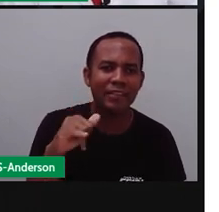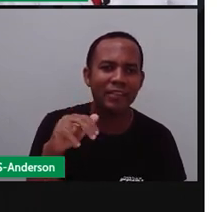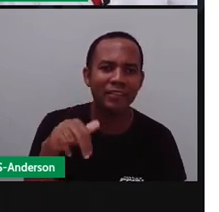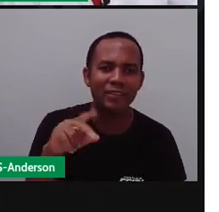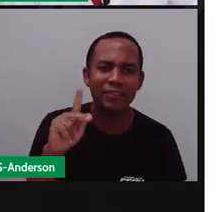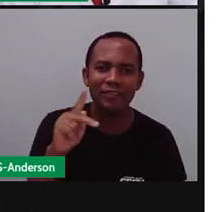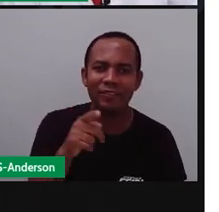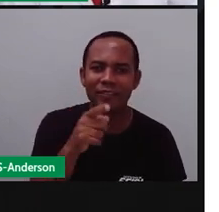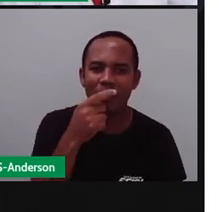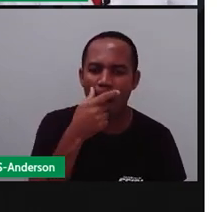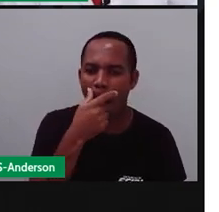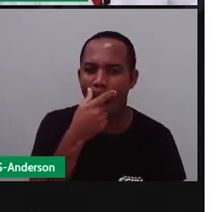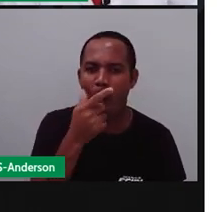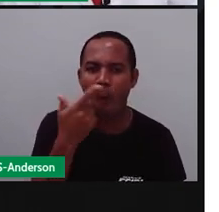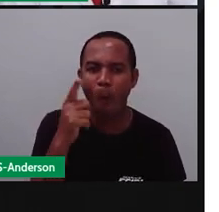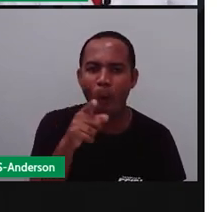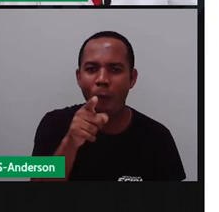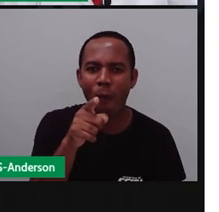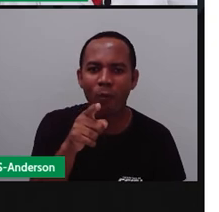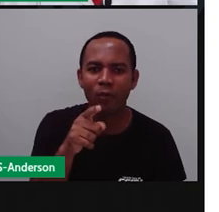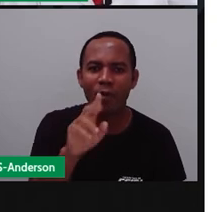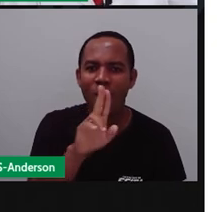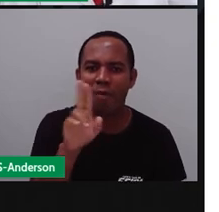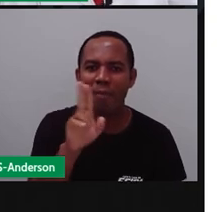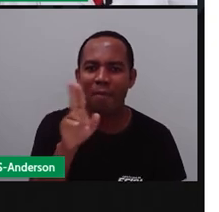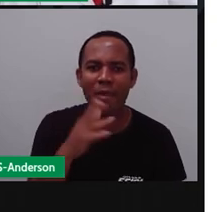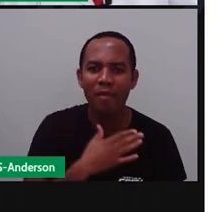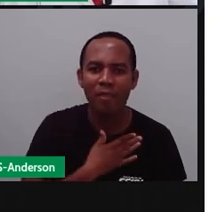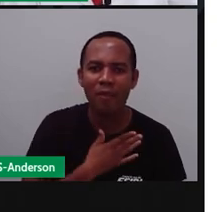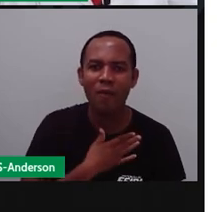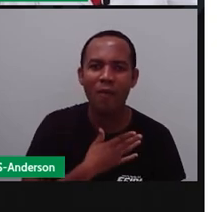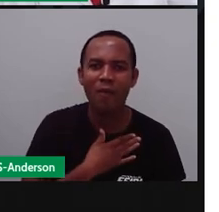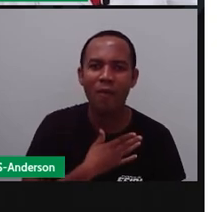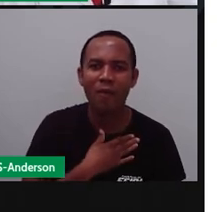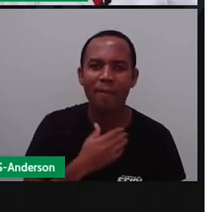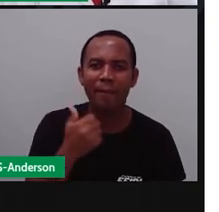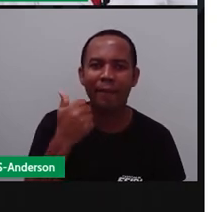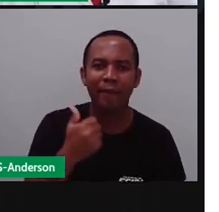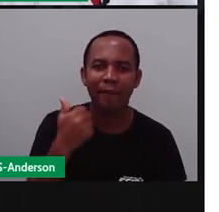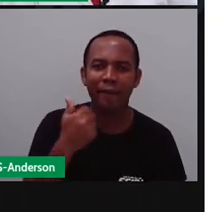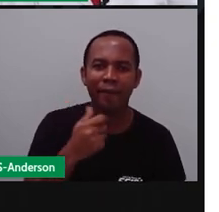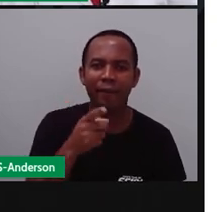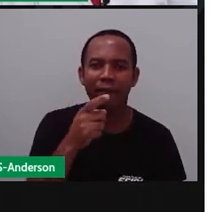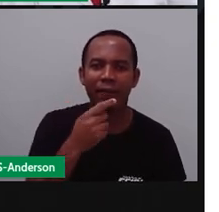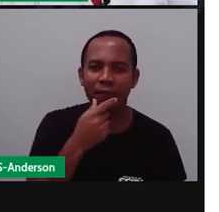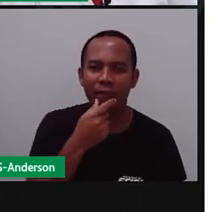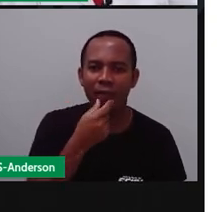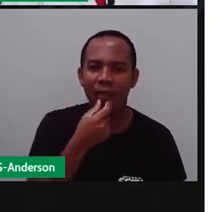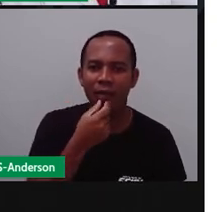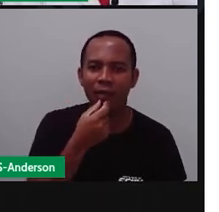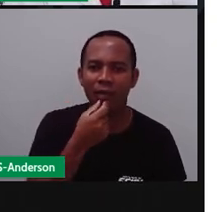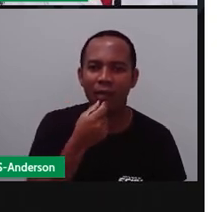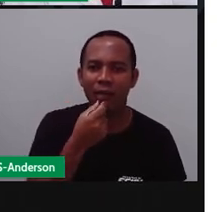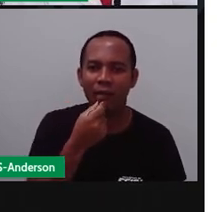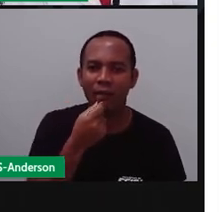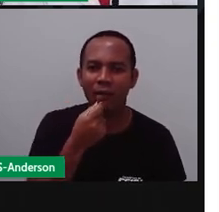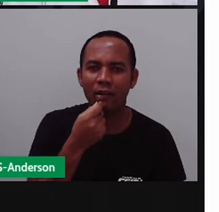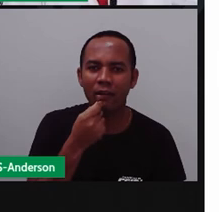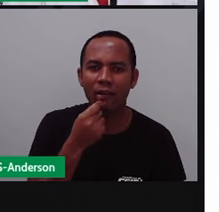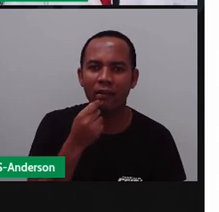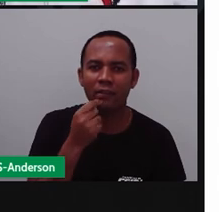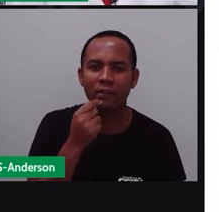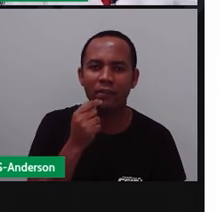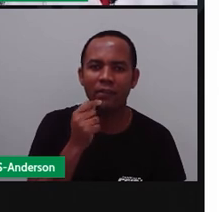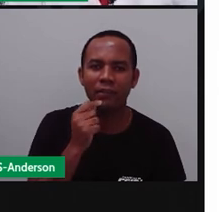nome é Jennifer Moura Souza. Olha só o que a Pró avisou, que tem algumas pessoas que precisam utilizar aí o